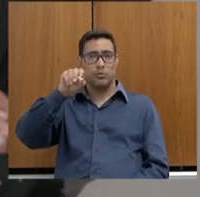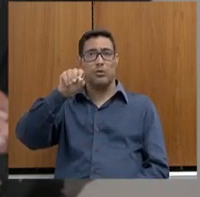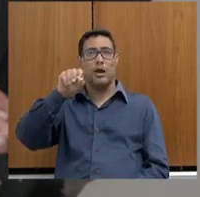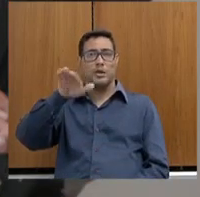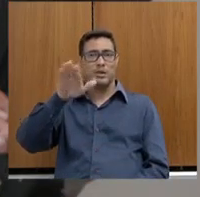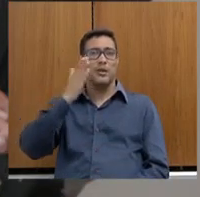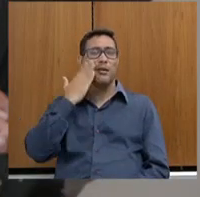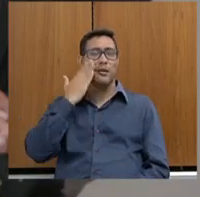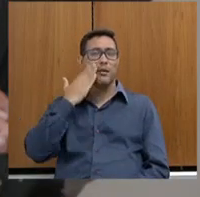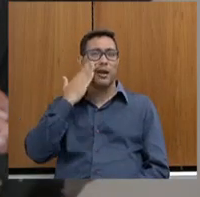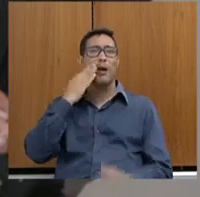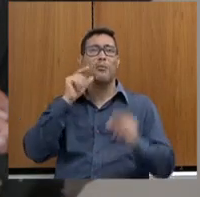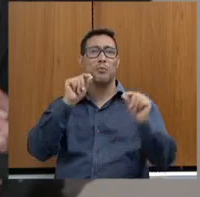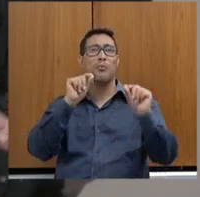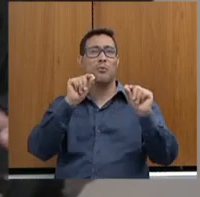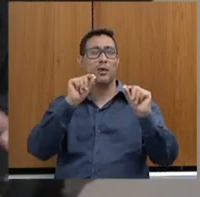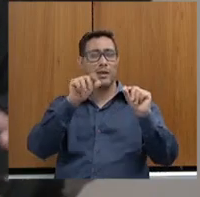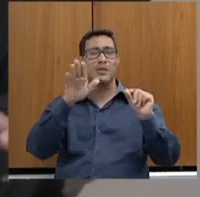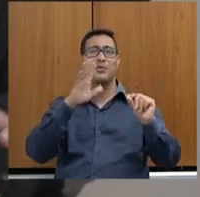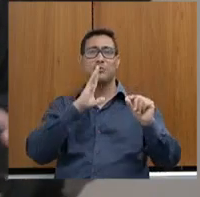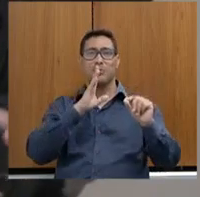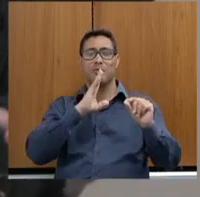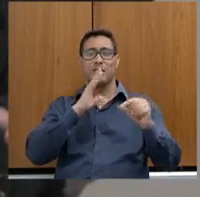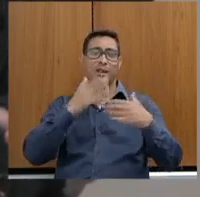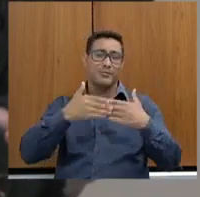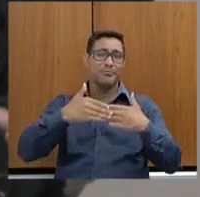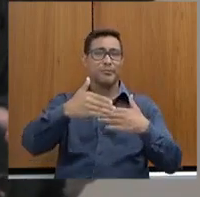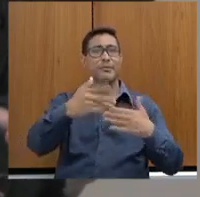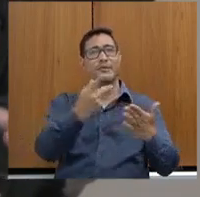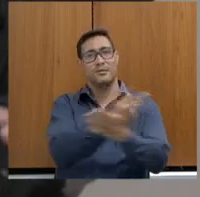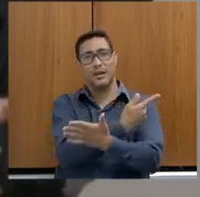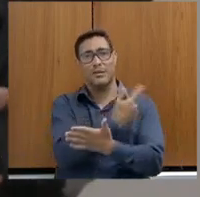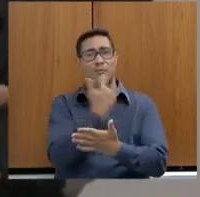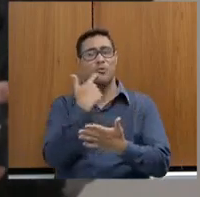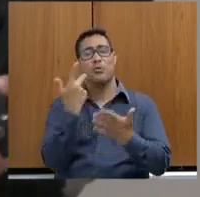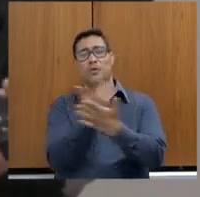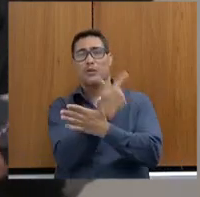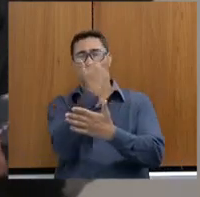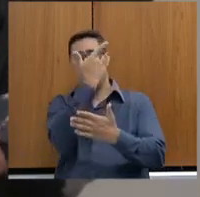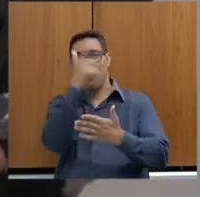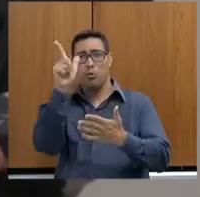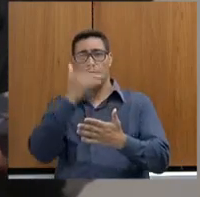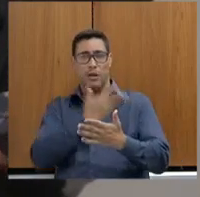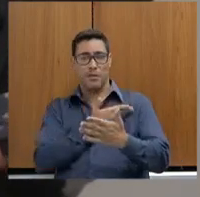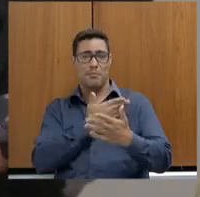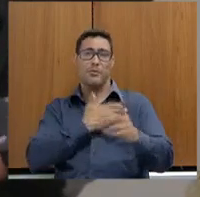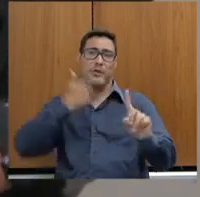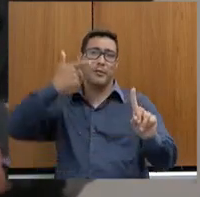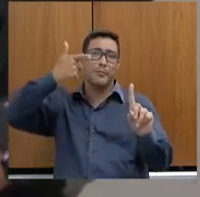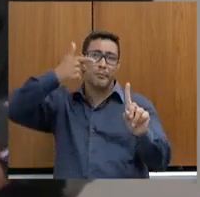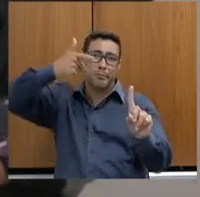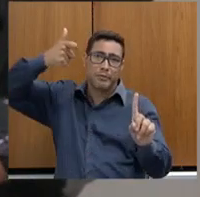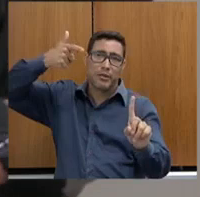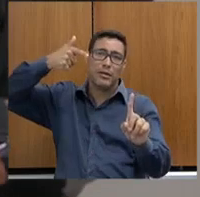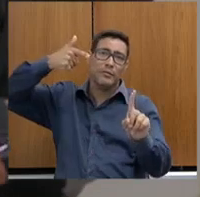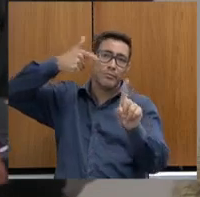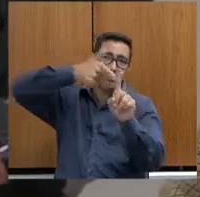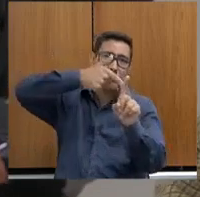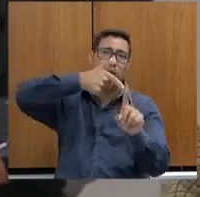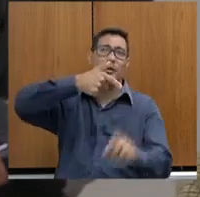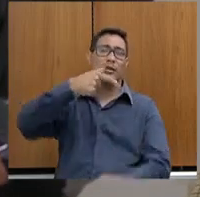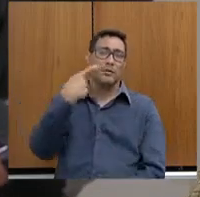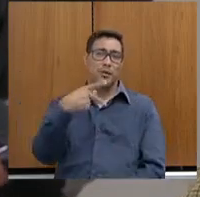isso. A gente passou por isso e viu outros colegas serem baleados em serviço. Então, o policial saber,